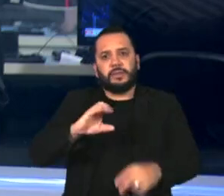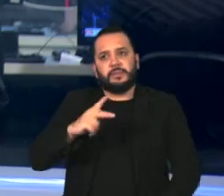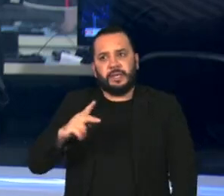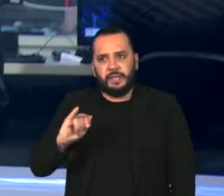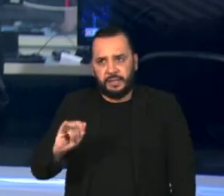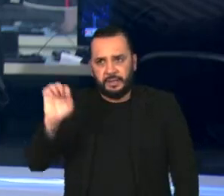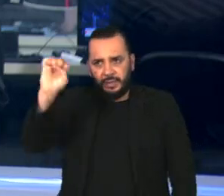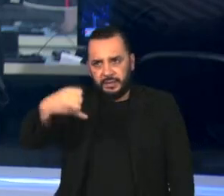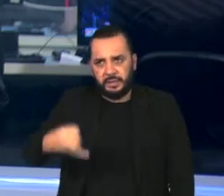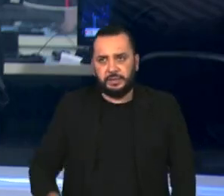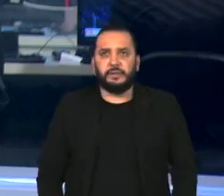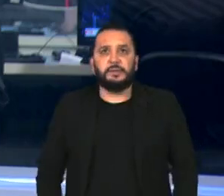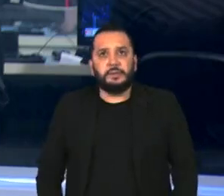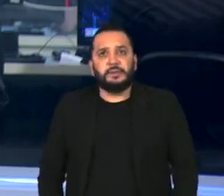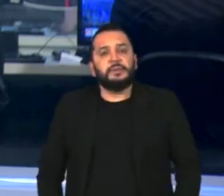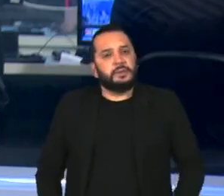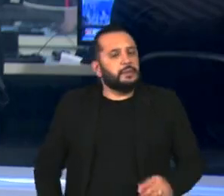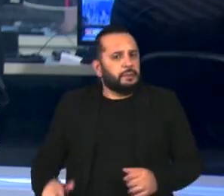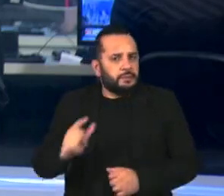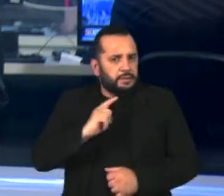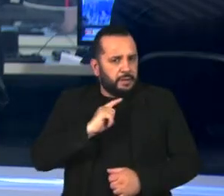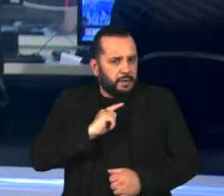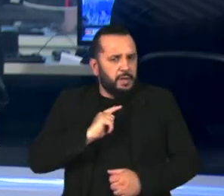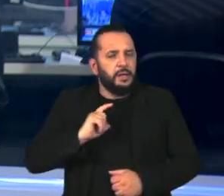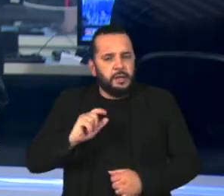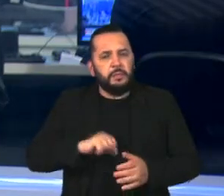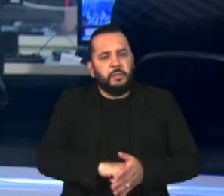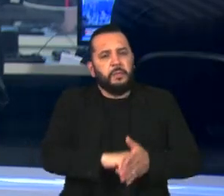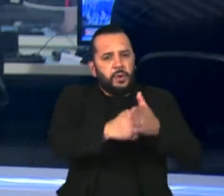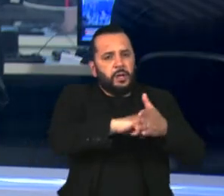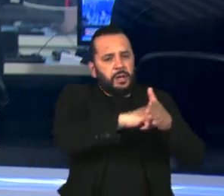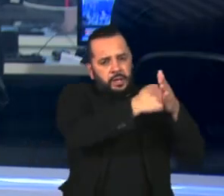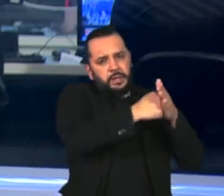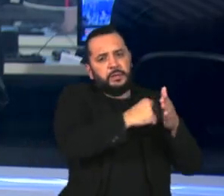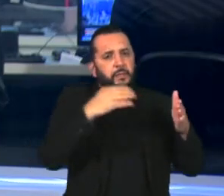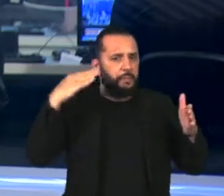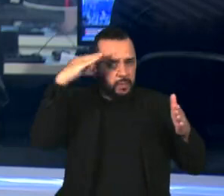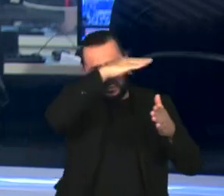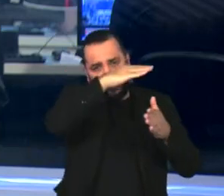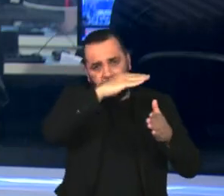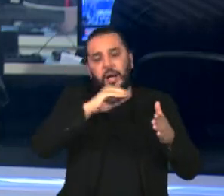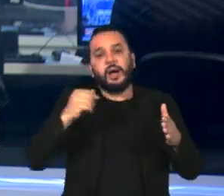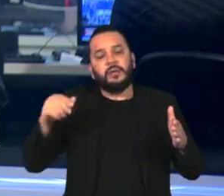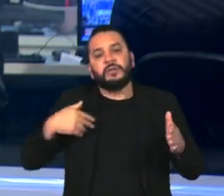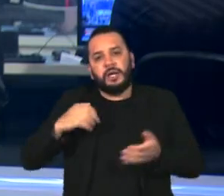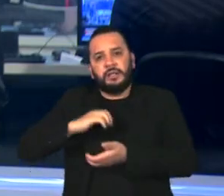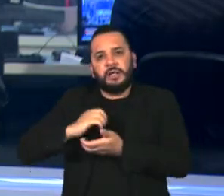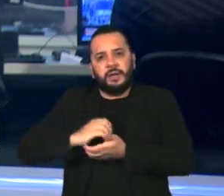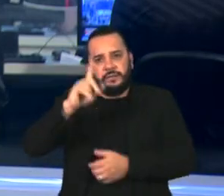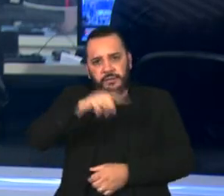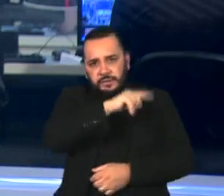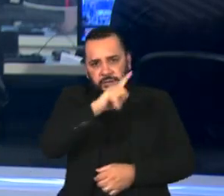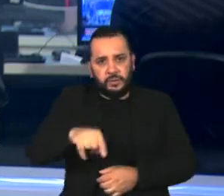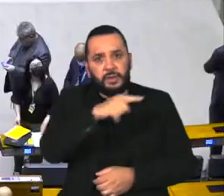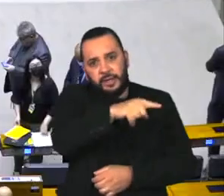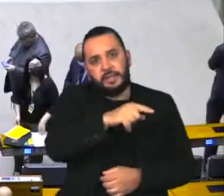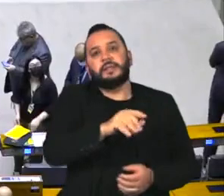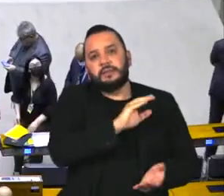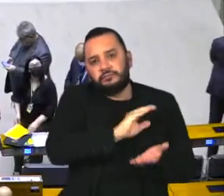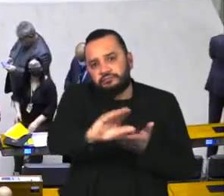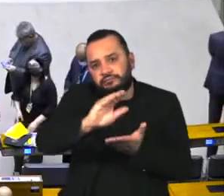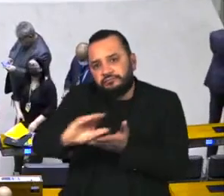O Congresso Nacional derrubou os vetos do presidente Jair Bolsonaro às leis que garantem ajuda financeira ao setor cultural.